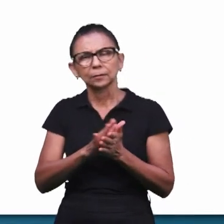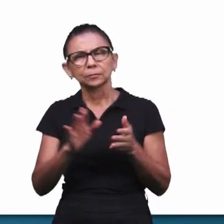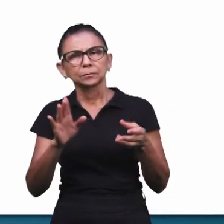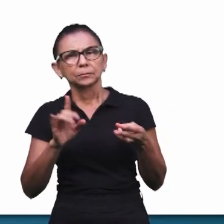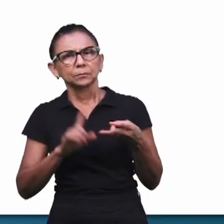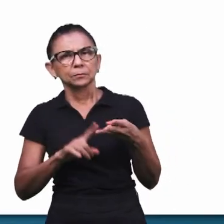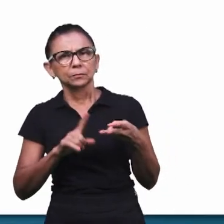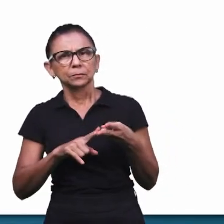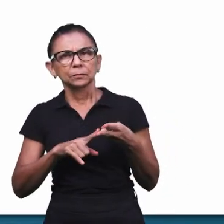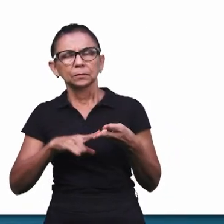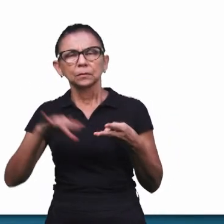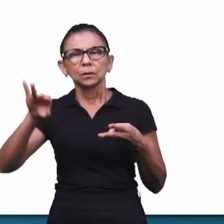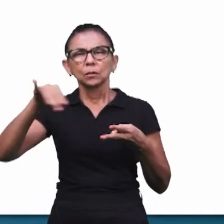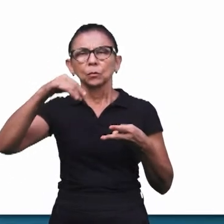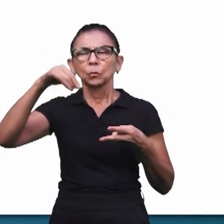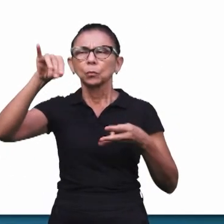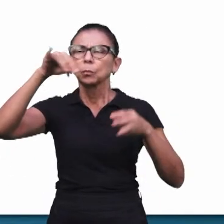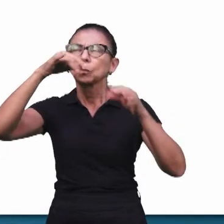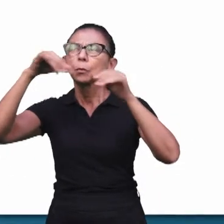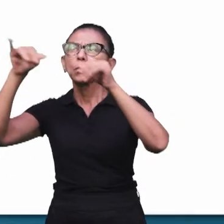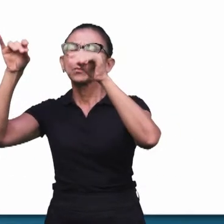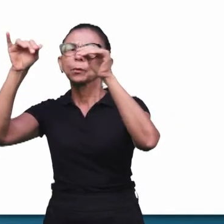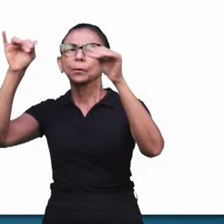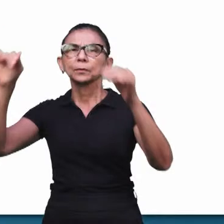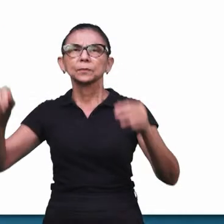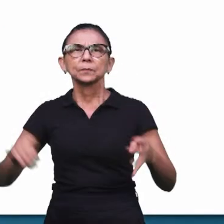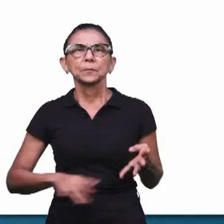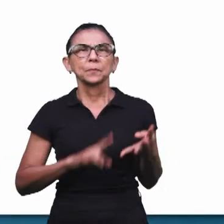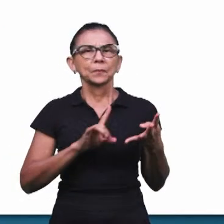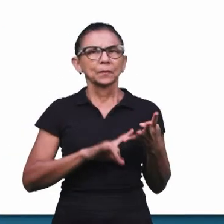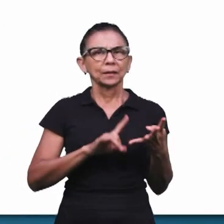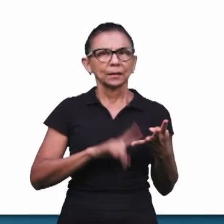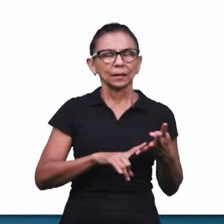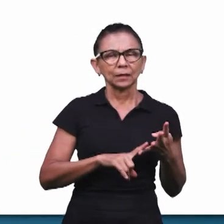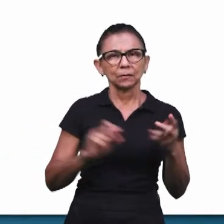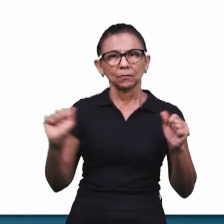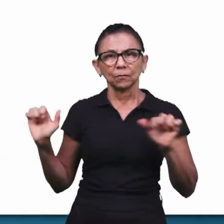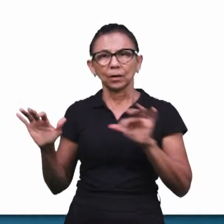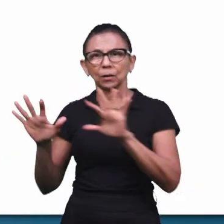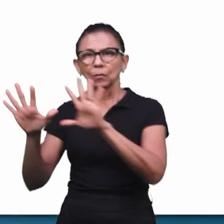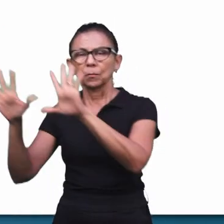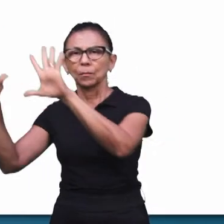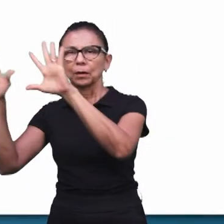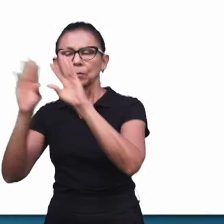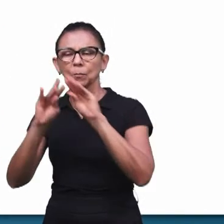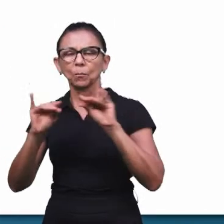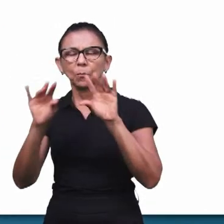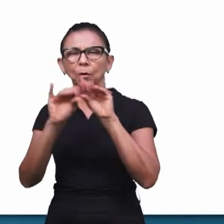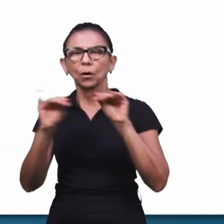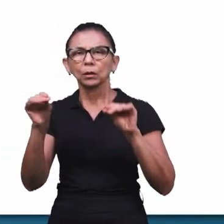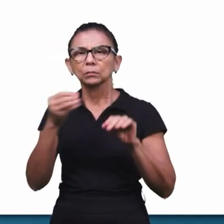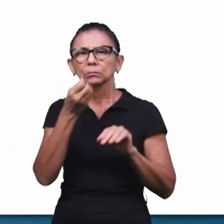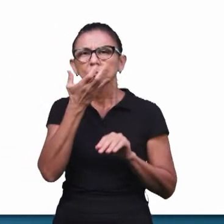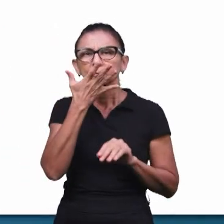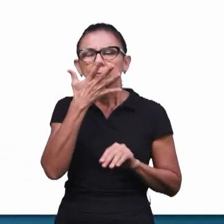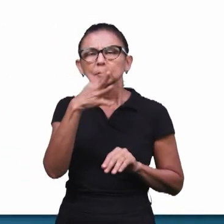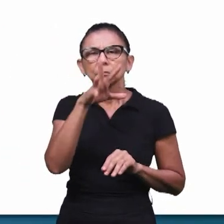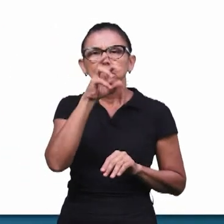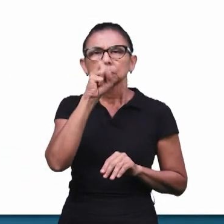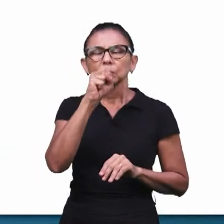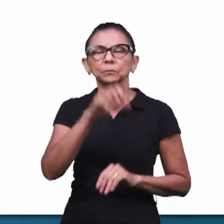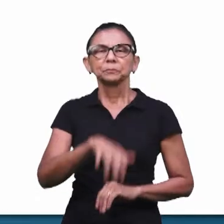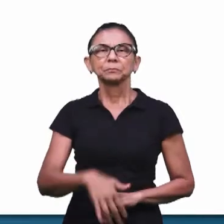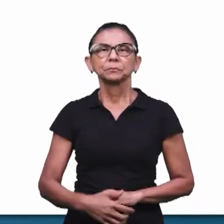subirá perfumada de incenso. E a letra D, ela subirá perfumada de pós-aromáticos. Vamos, então, a essa